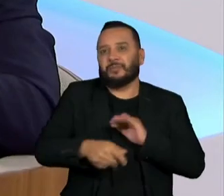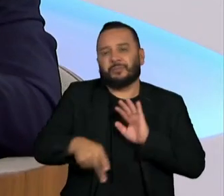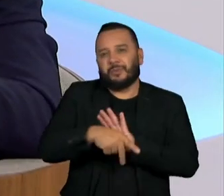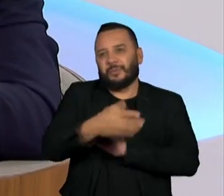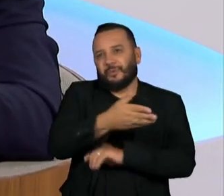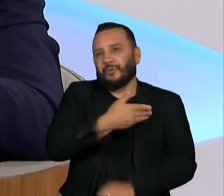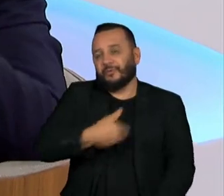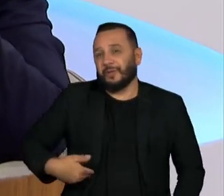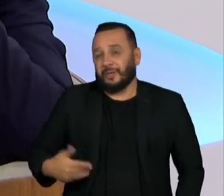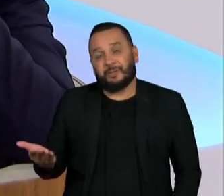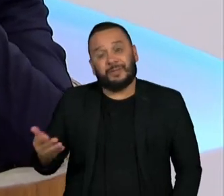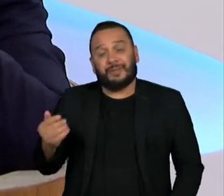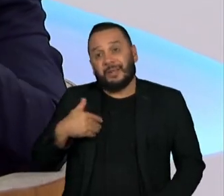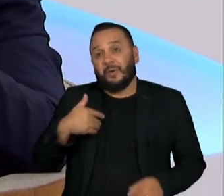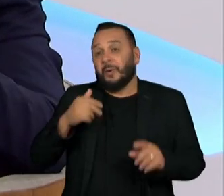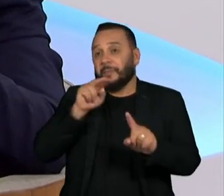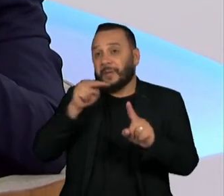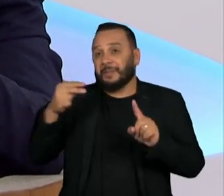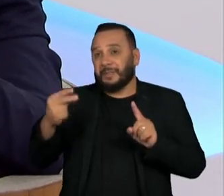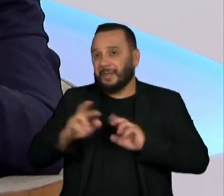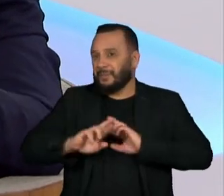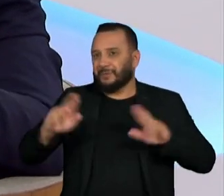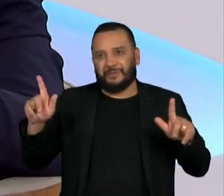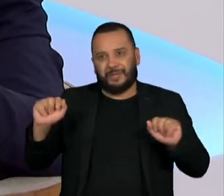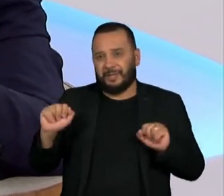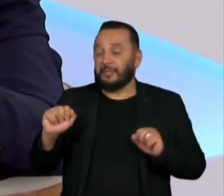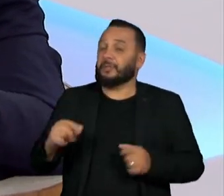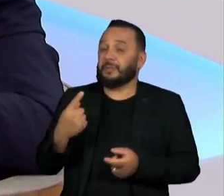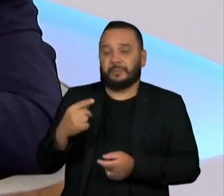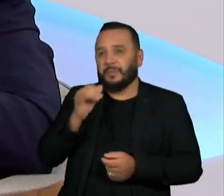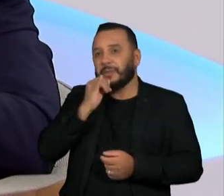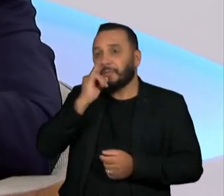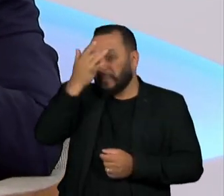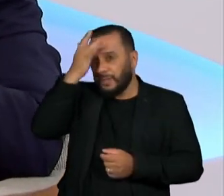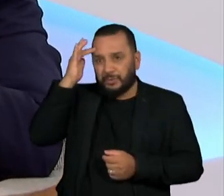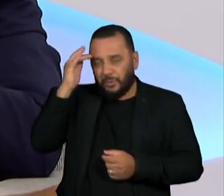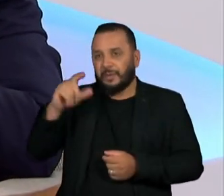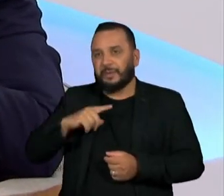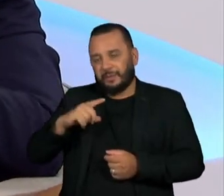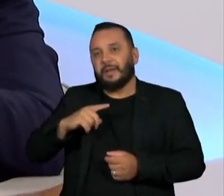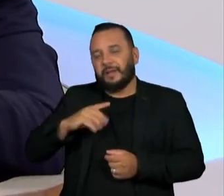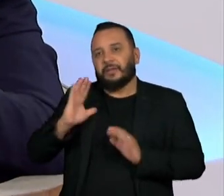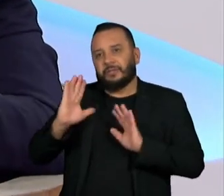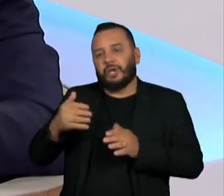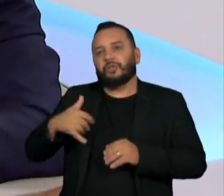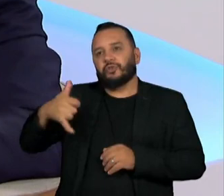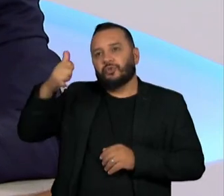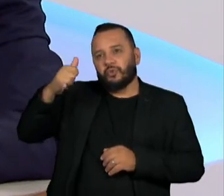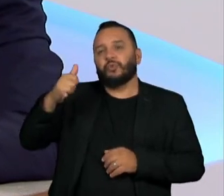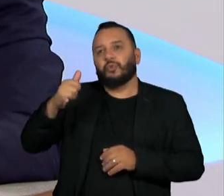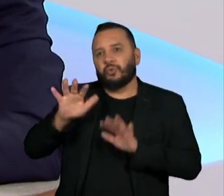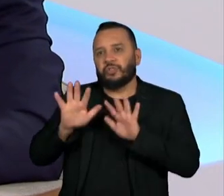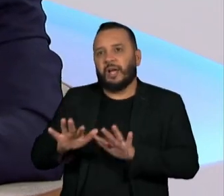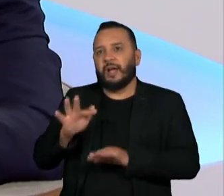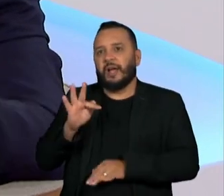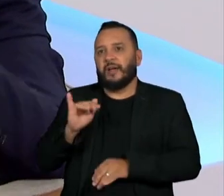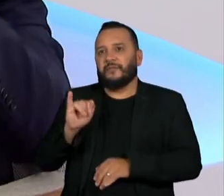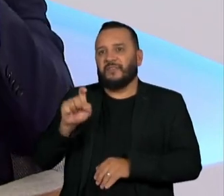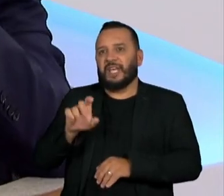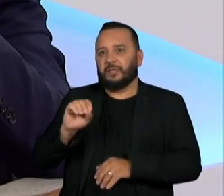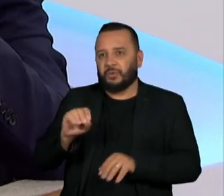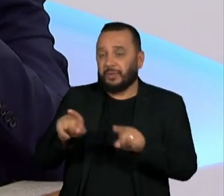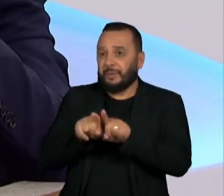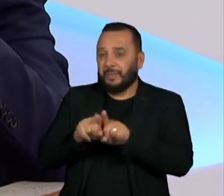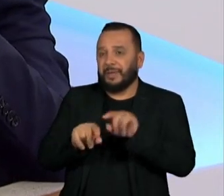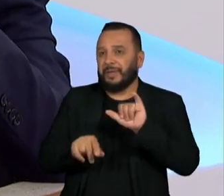Quando a gente olha a pessoa física, é quase 100%, porque você tem pré-fixado e TR. Então, a gente já teve alguns movimentos na história